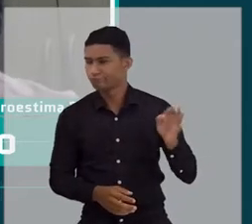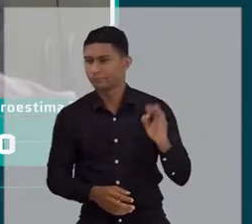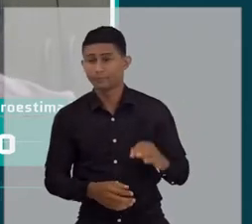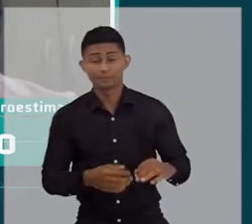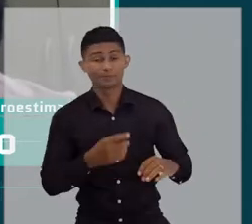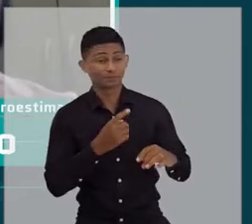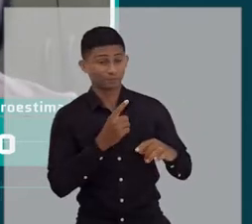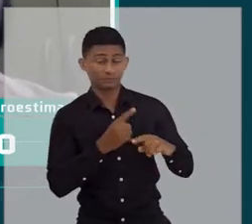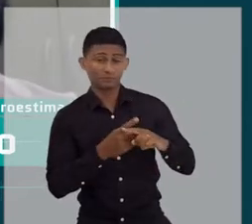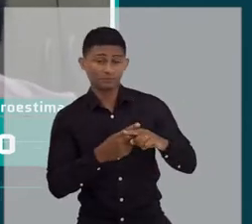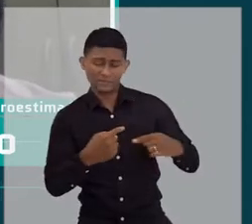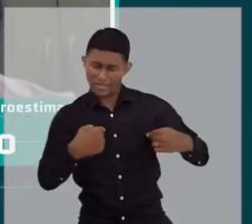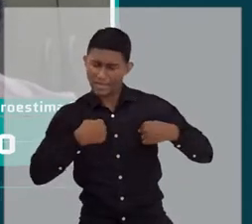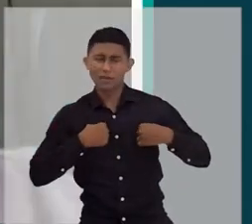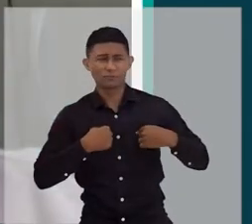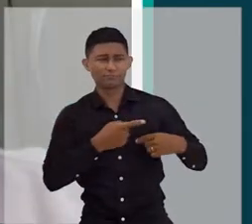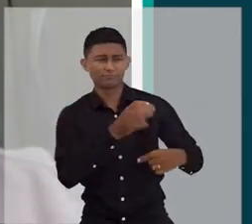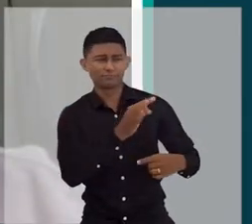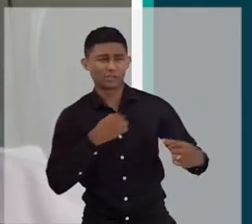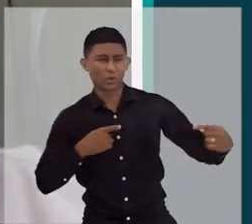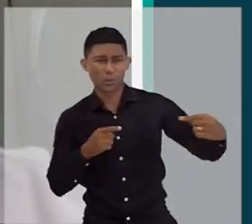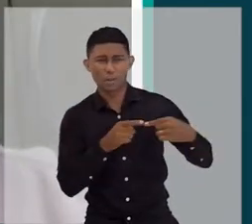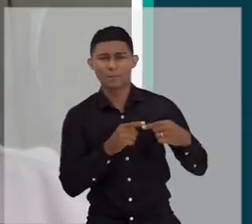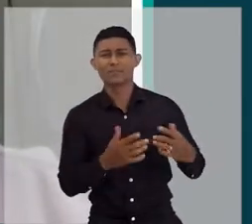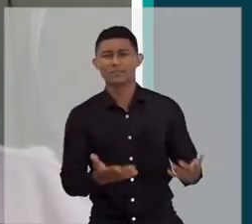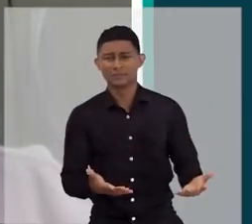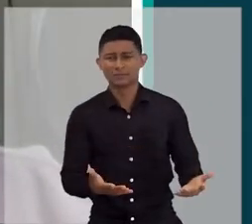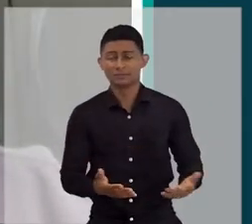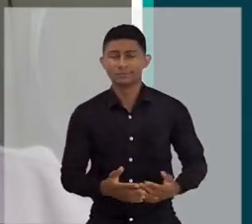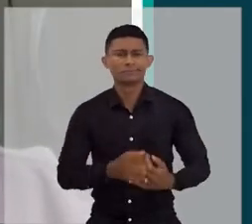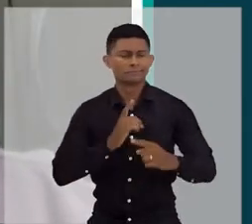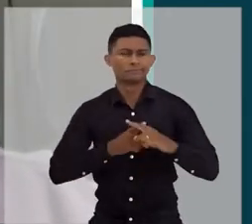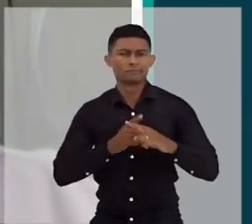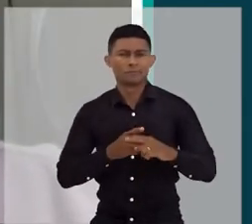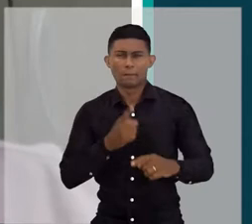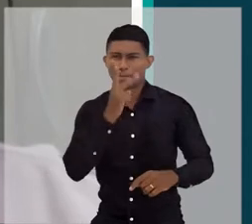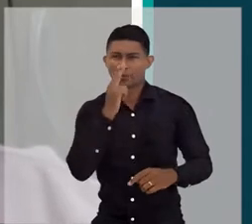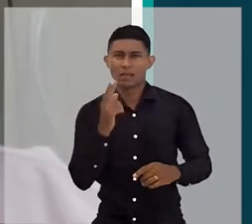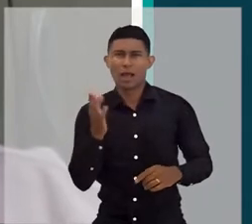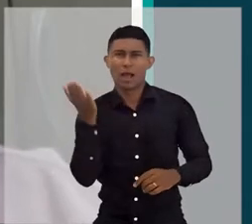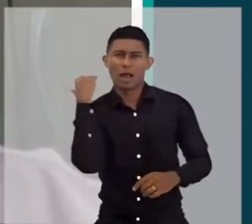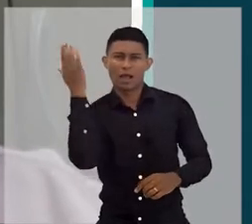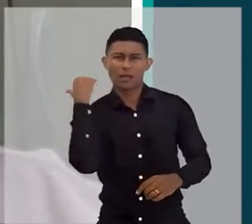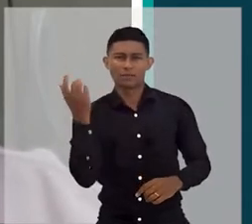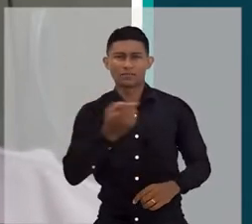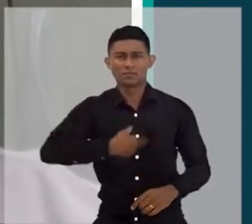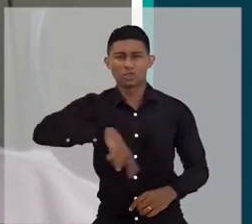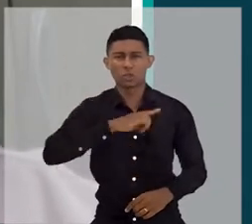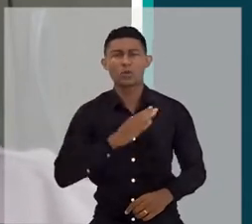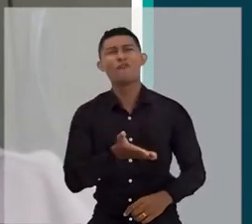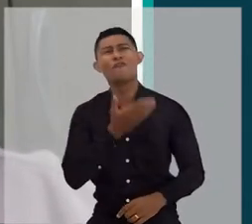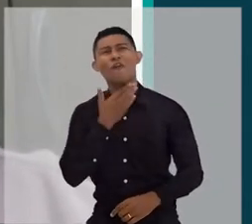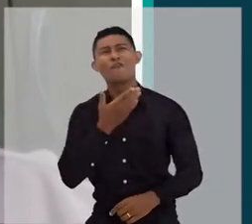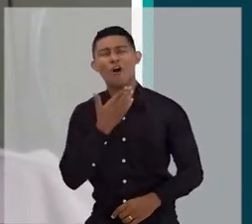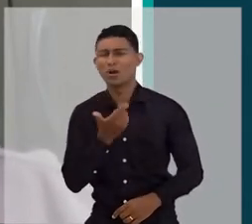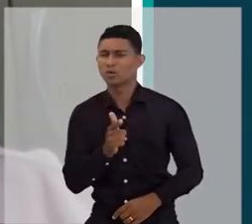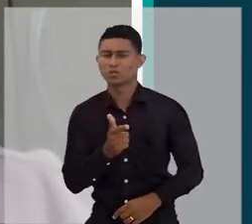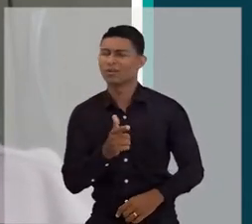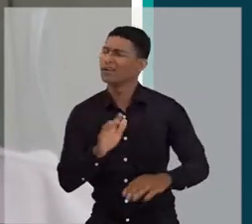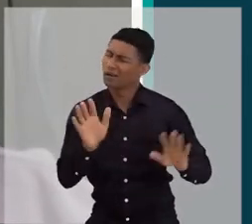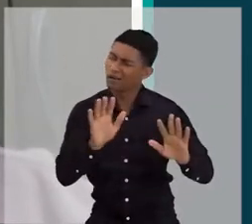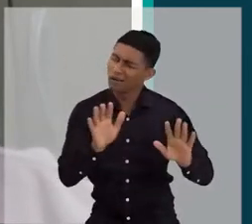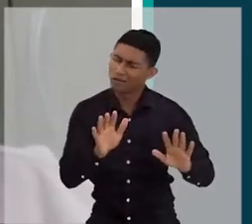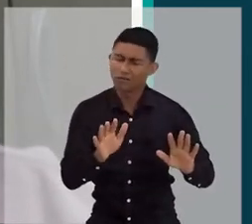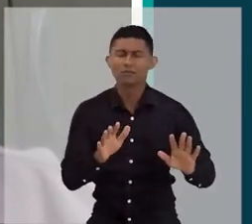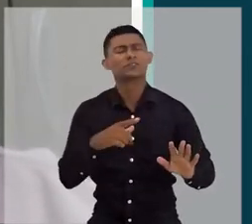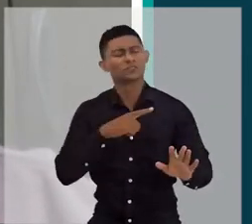totalmente, porque eu me vejo muito nesse lugar mesmo de... Porque não é que a gente não tinha voz, a gente não tinha onde